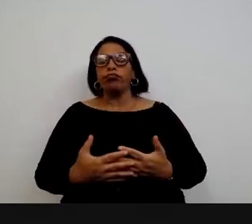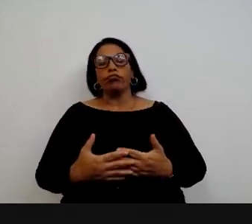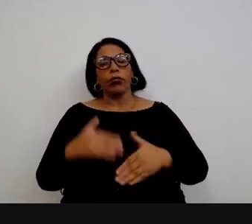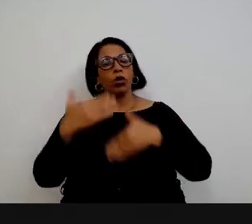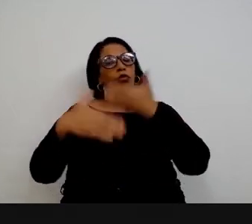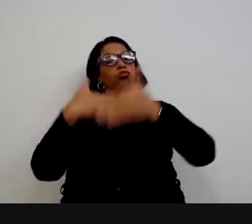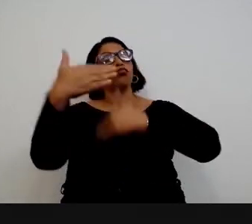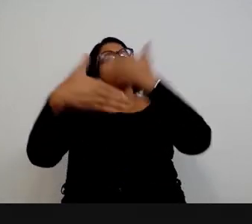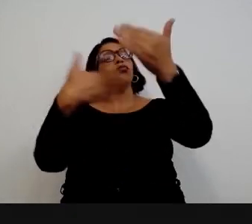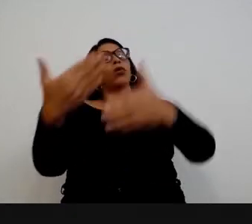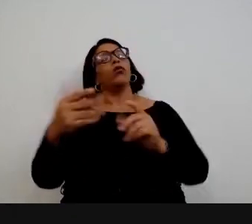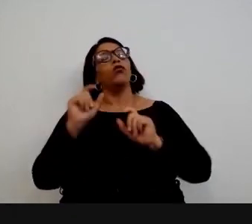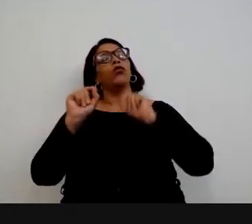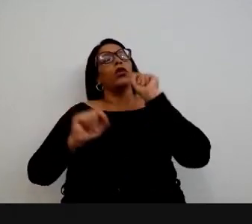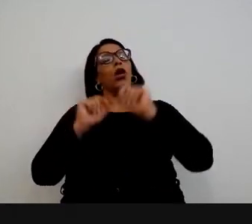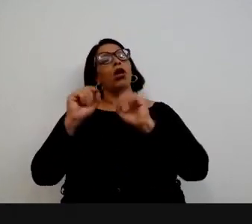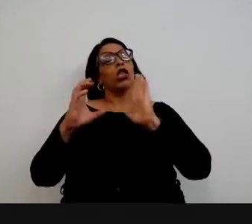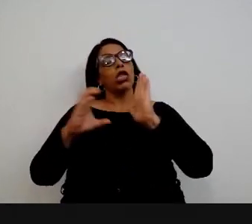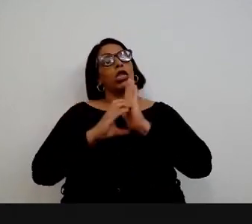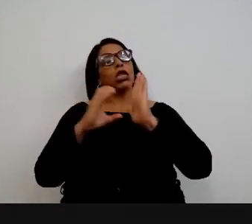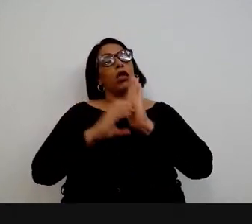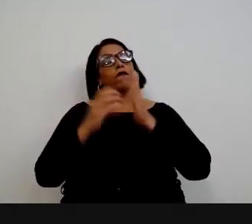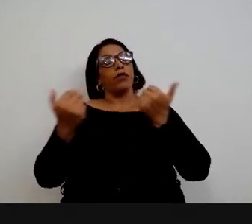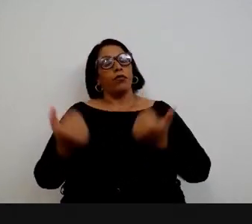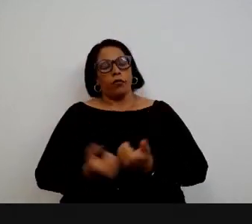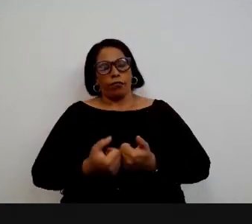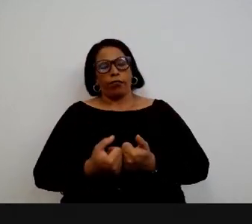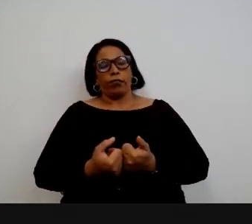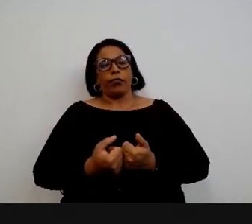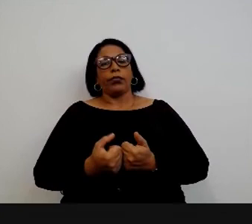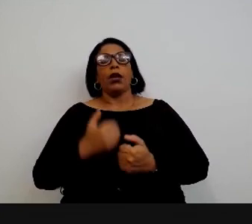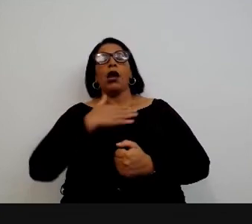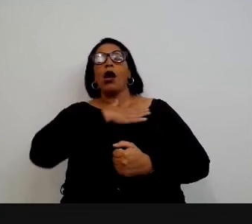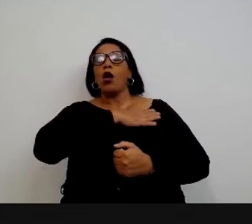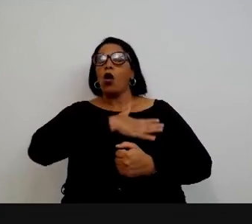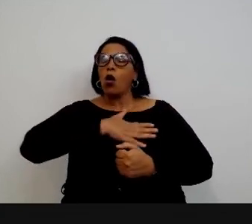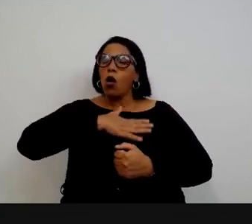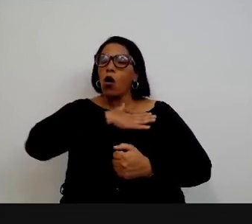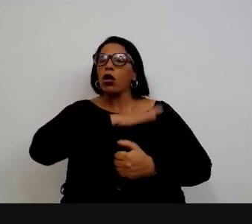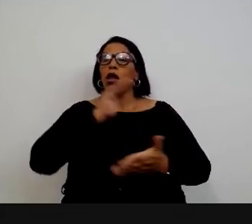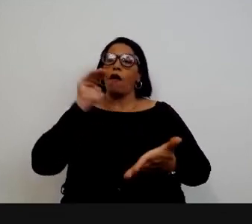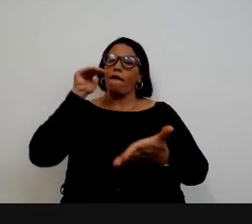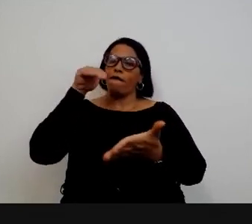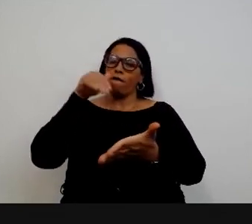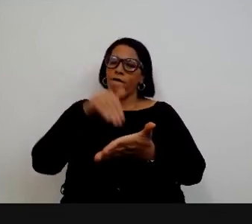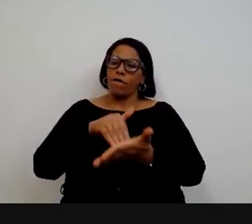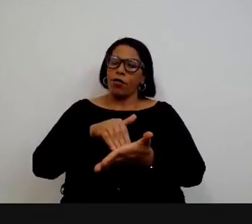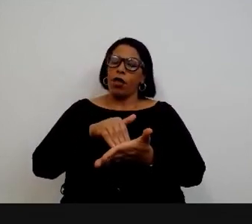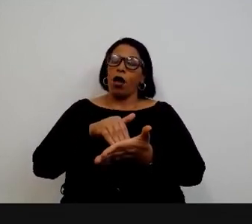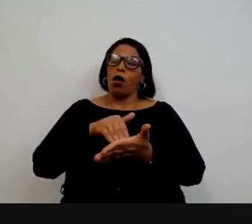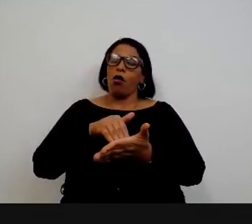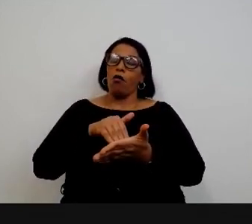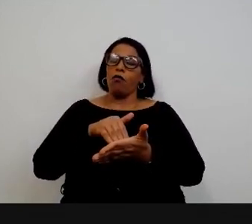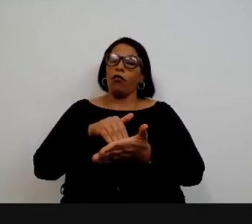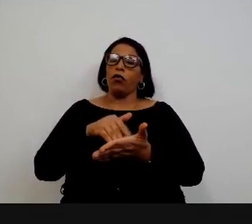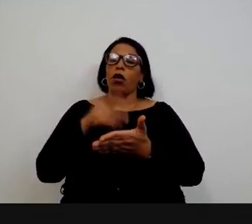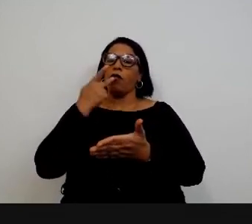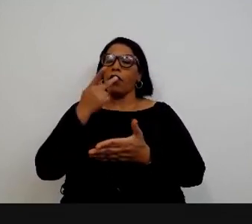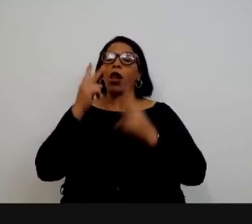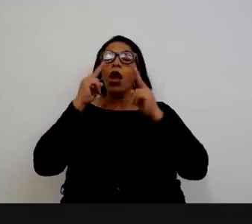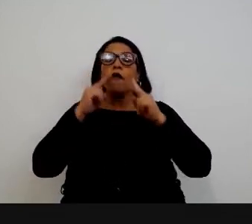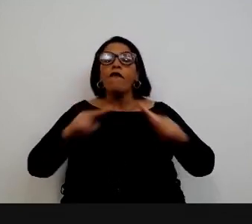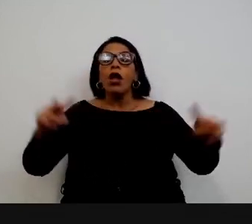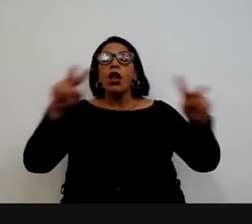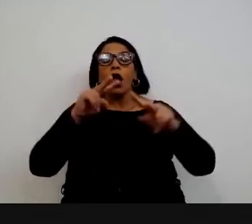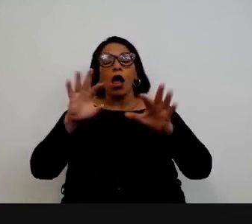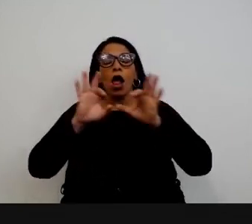no desenvolvimento de servidores e gostei muito dessa parte final também que você coloca quando você começa a falar sobre